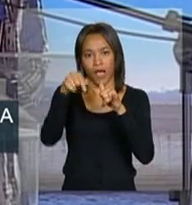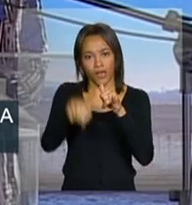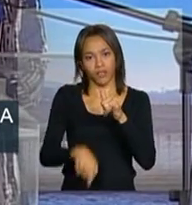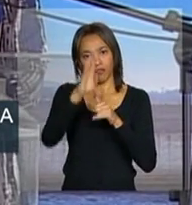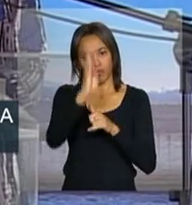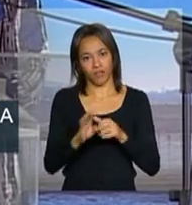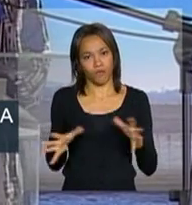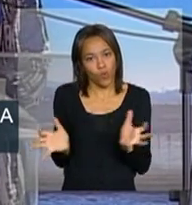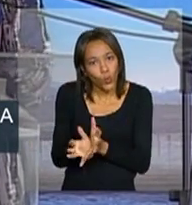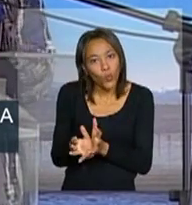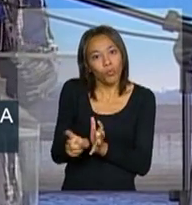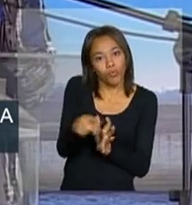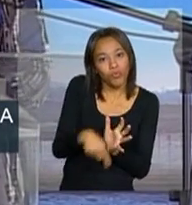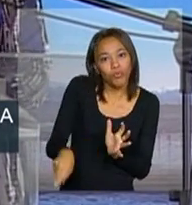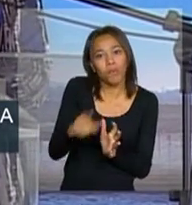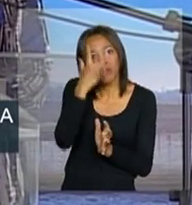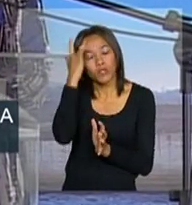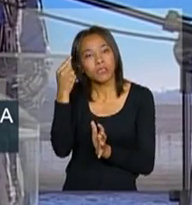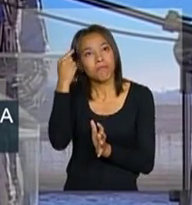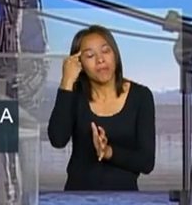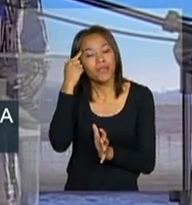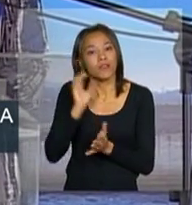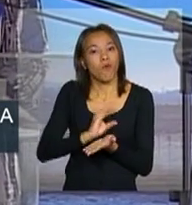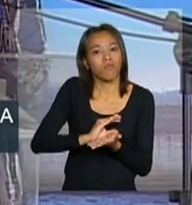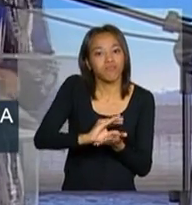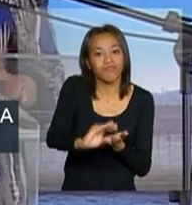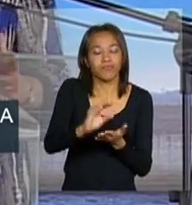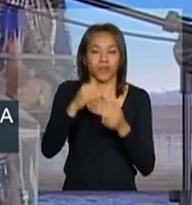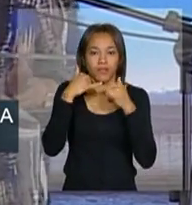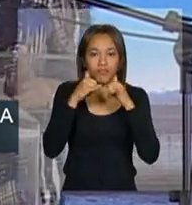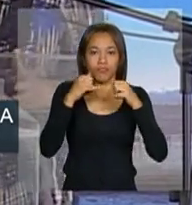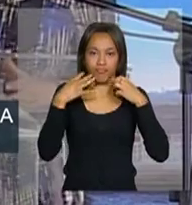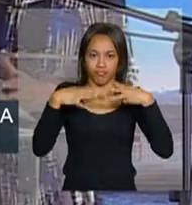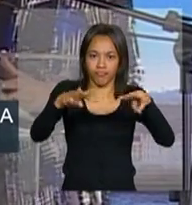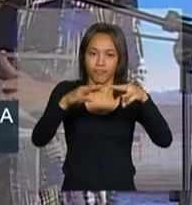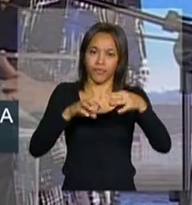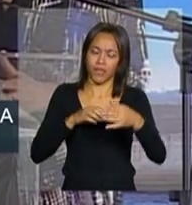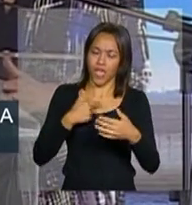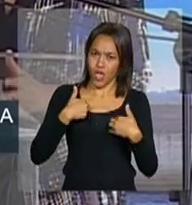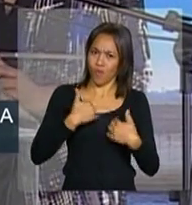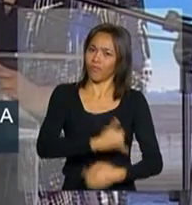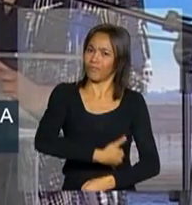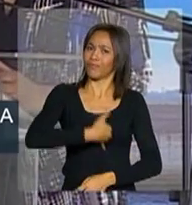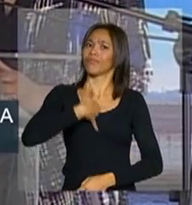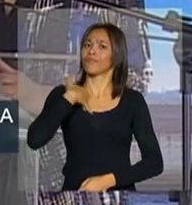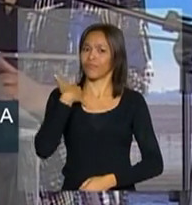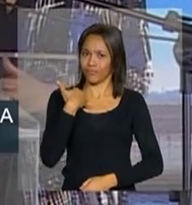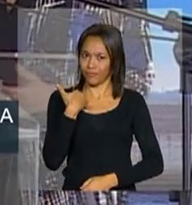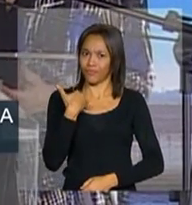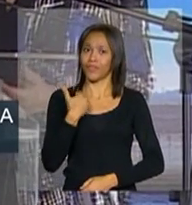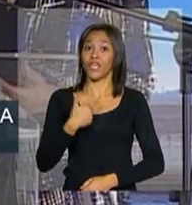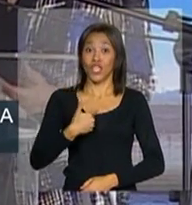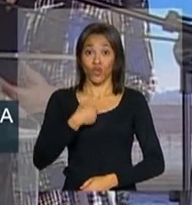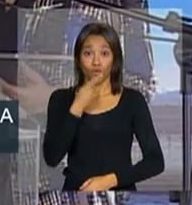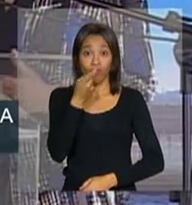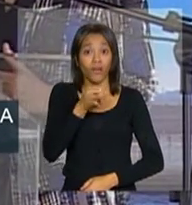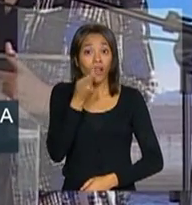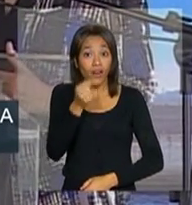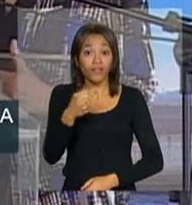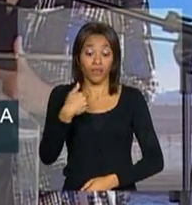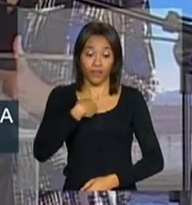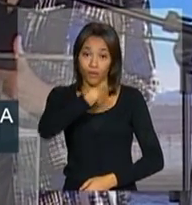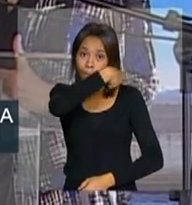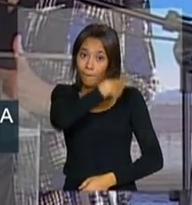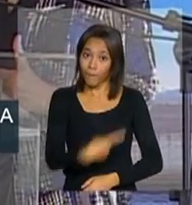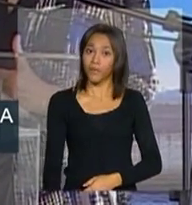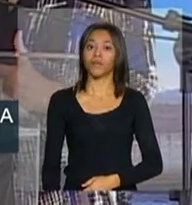Eu me orgulho desses empreendedores. Isso eu estou falando como presidente